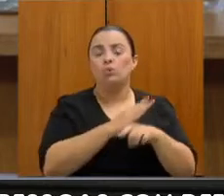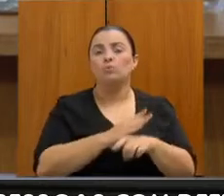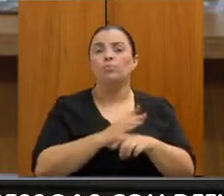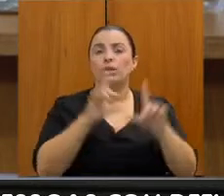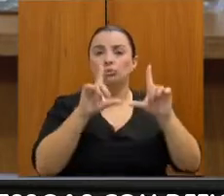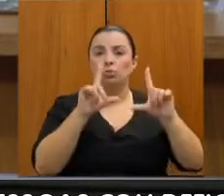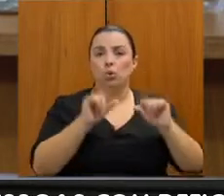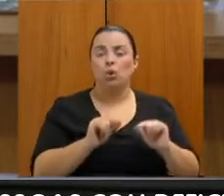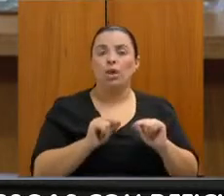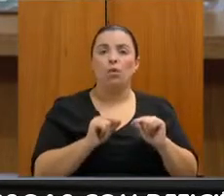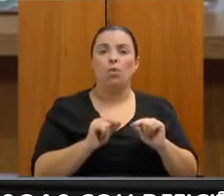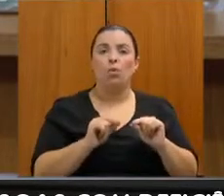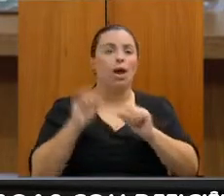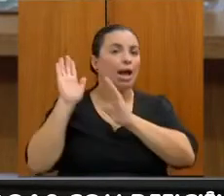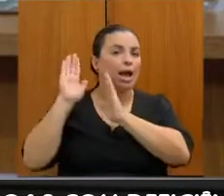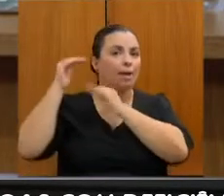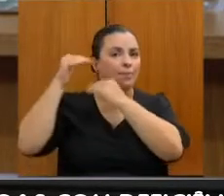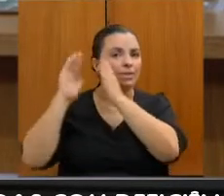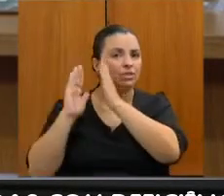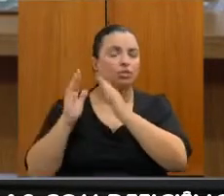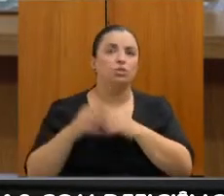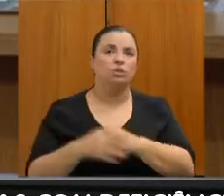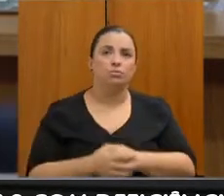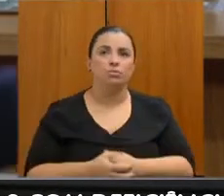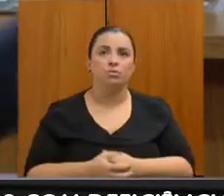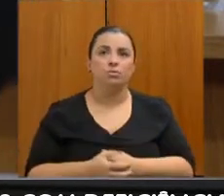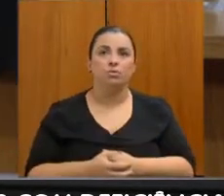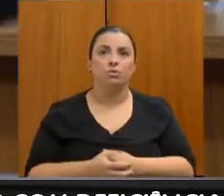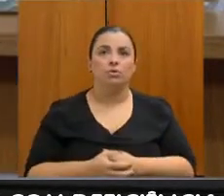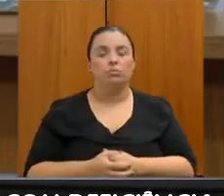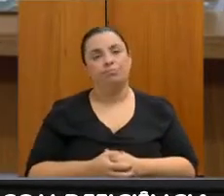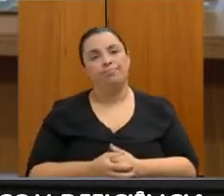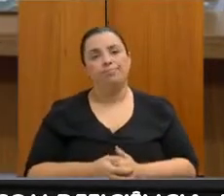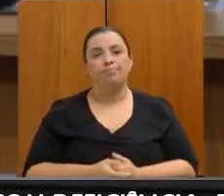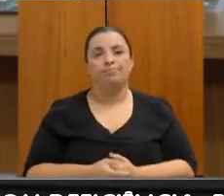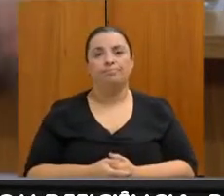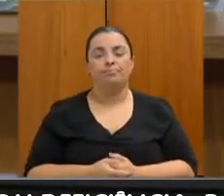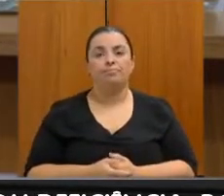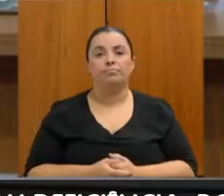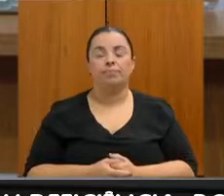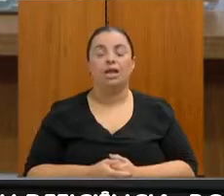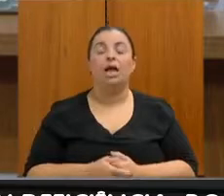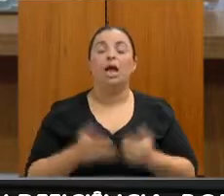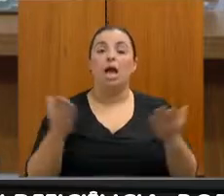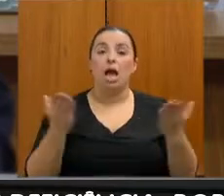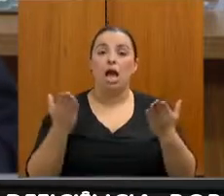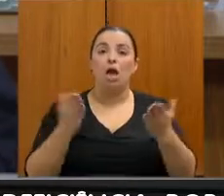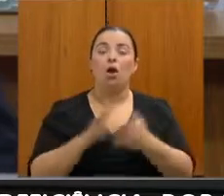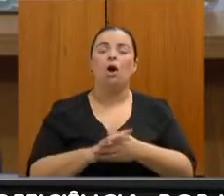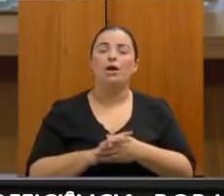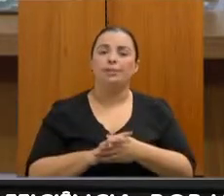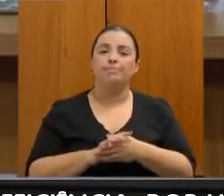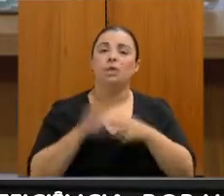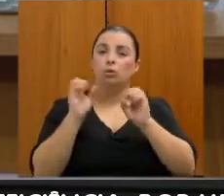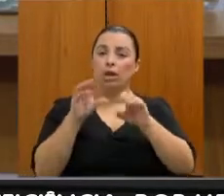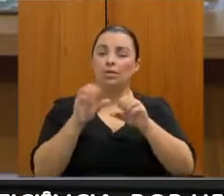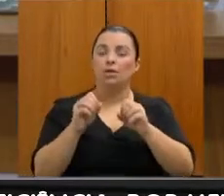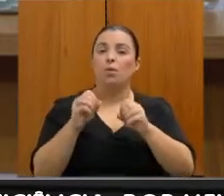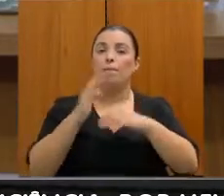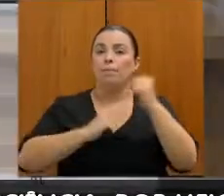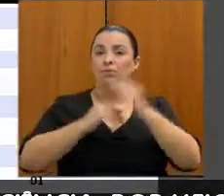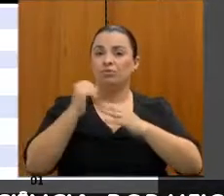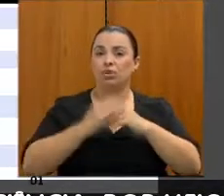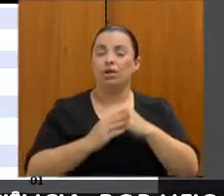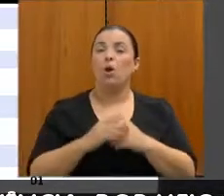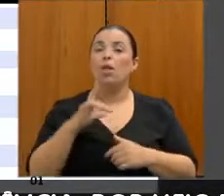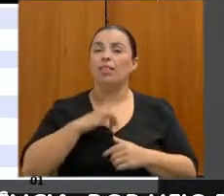deficiência. Bom, entro agora, e pode passar, no eixo de educação profissional. Vou falar brevemente de alguns